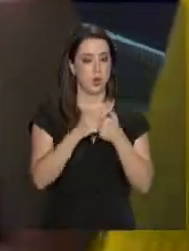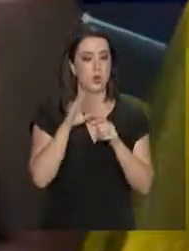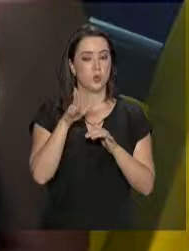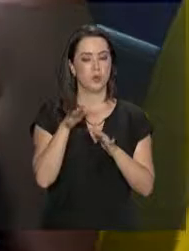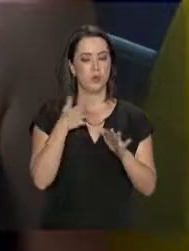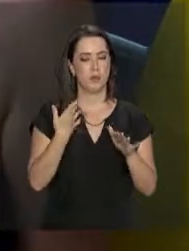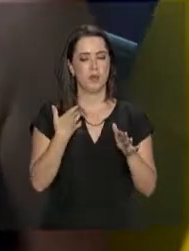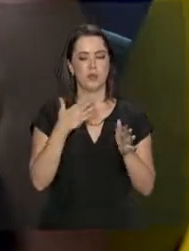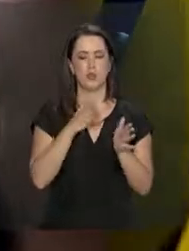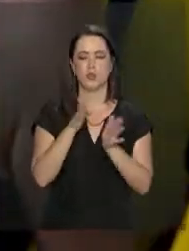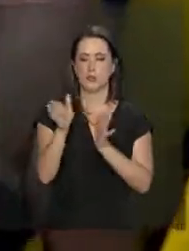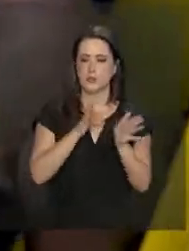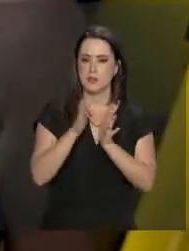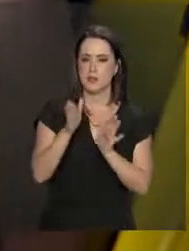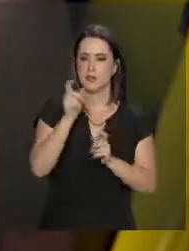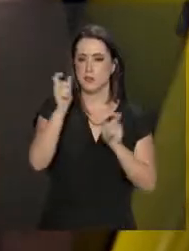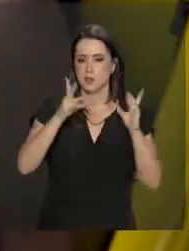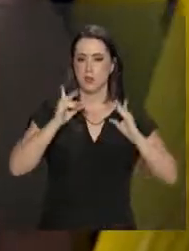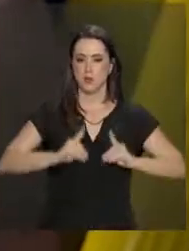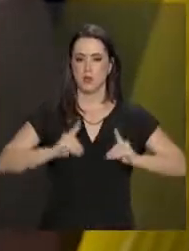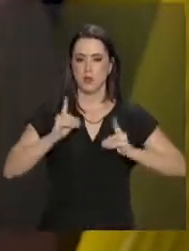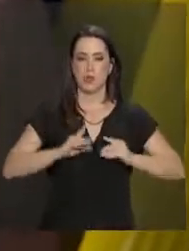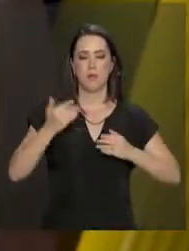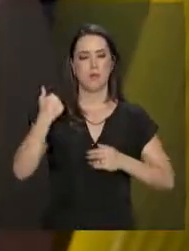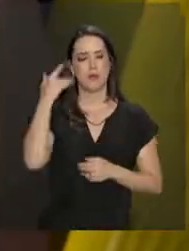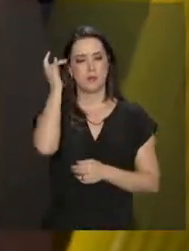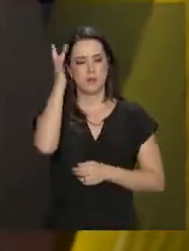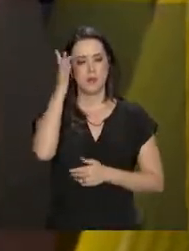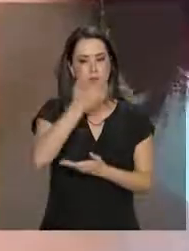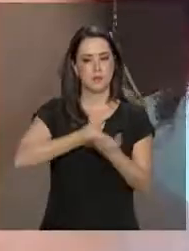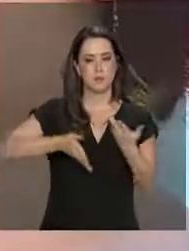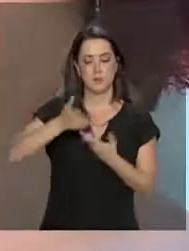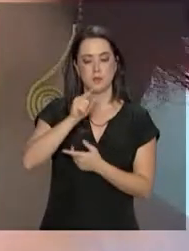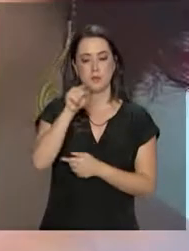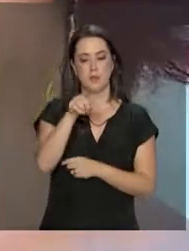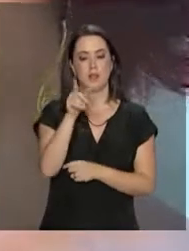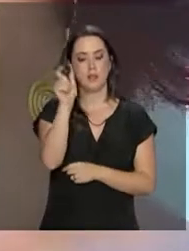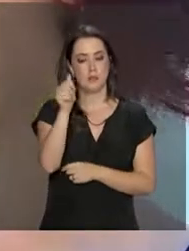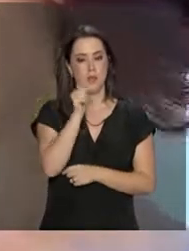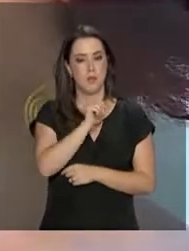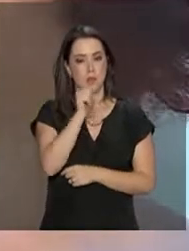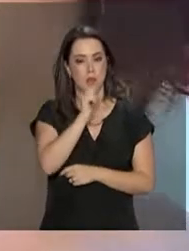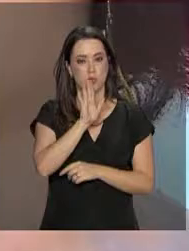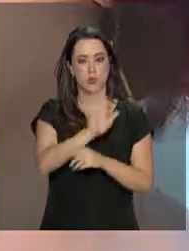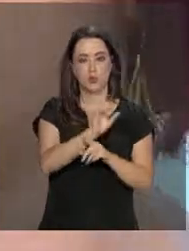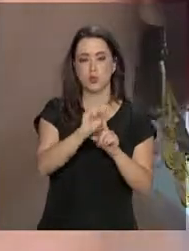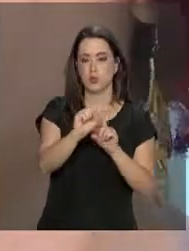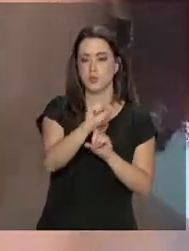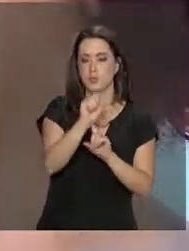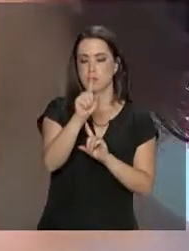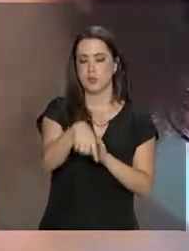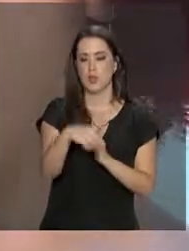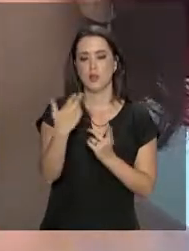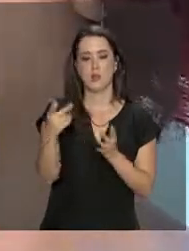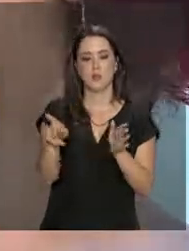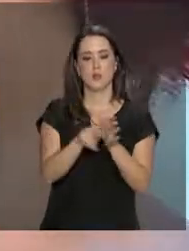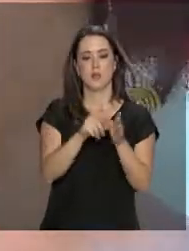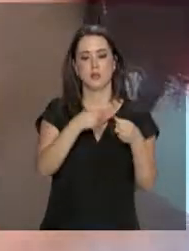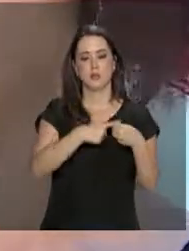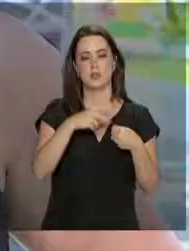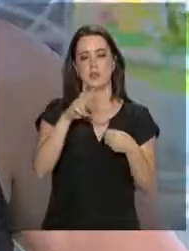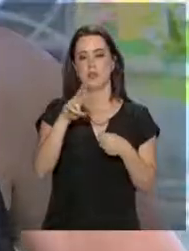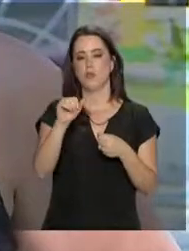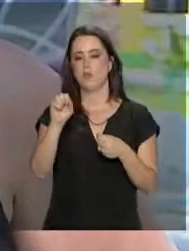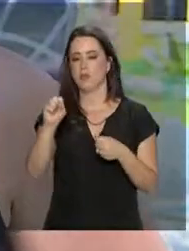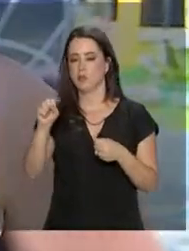deficiência, garantam mais mobilidade para a população. Essa assistente social de Vassouras fala da realidade do município